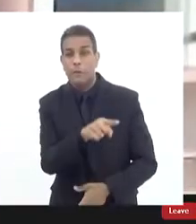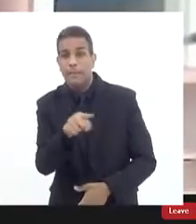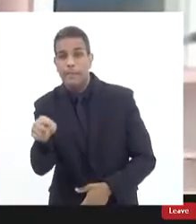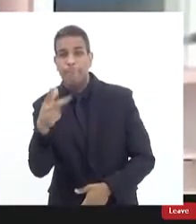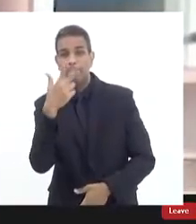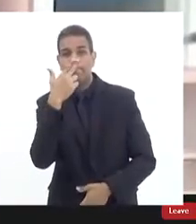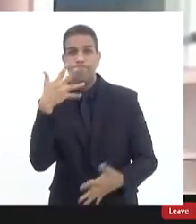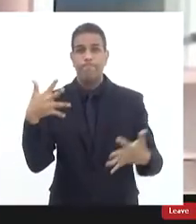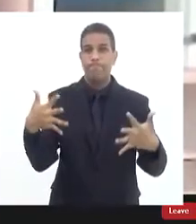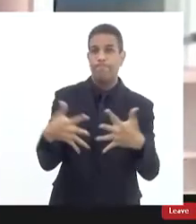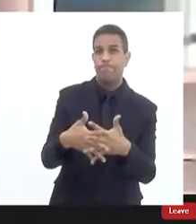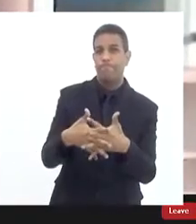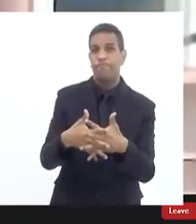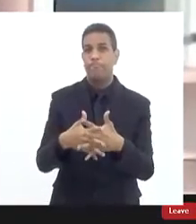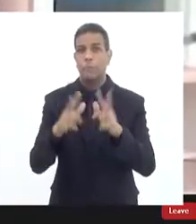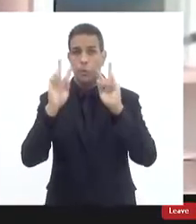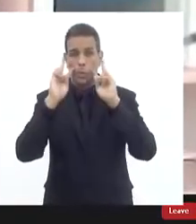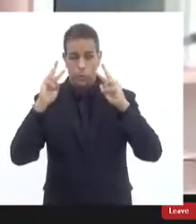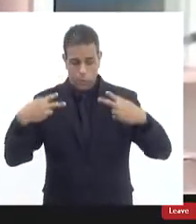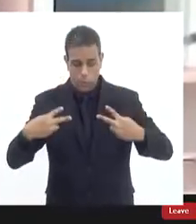falsas expectativas